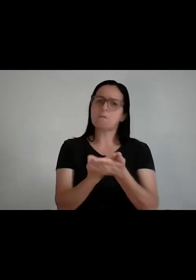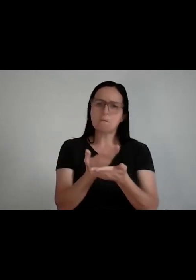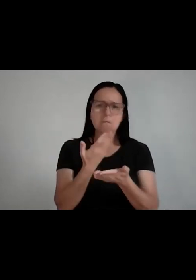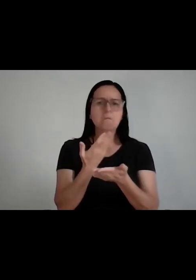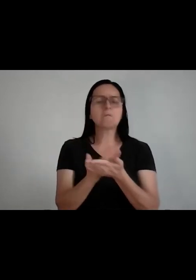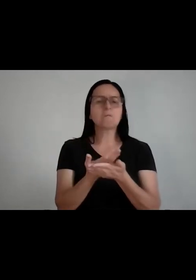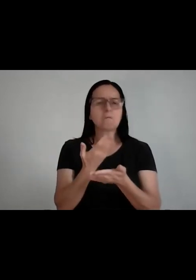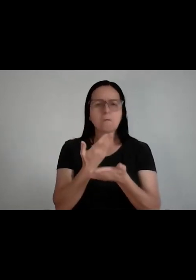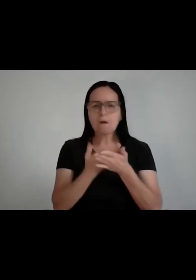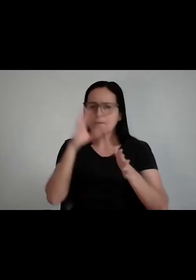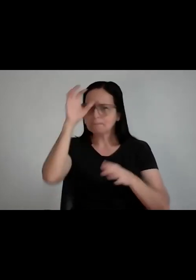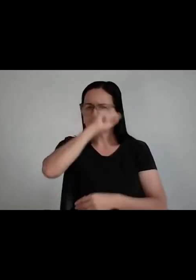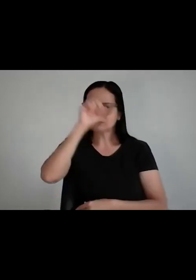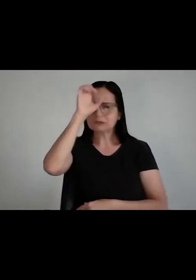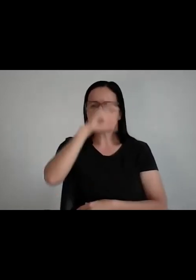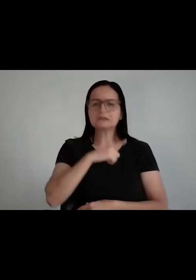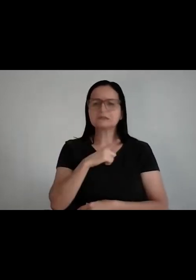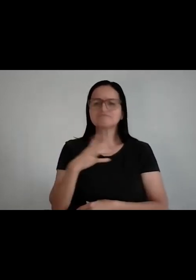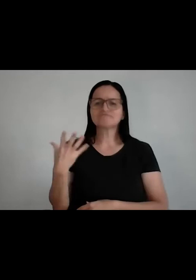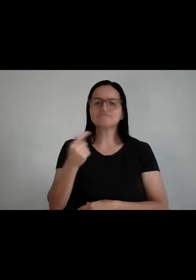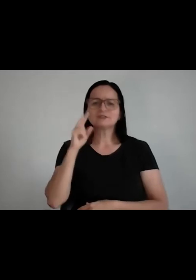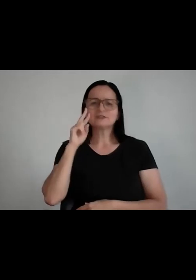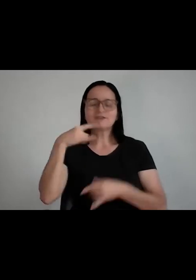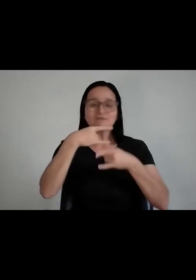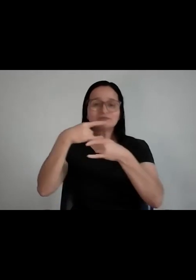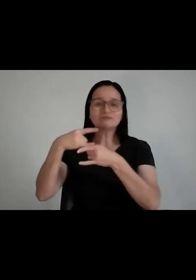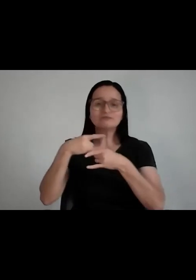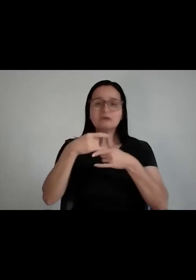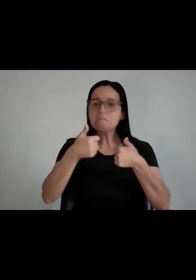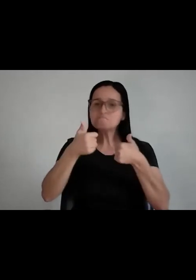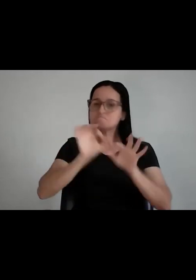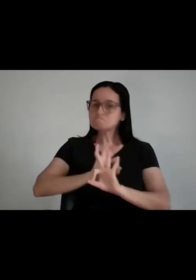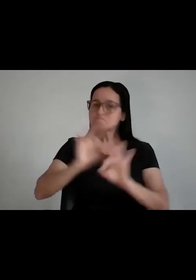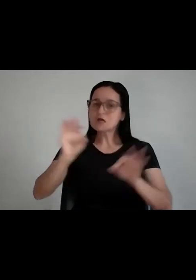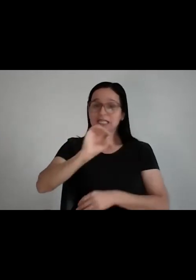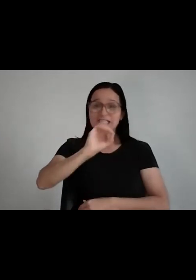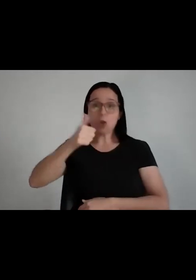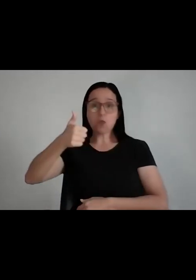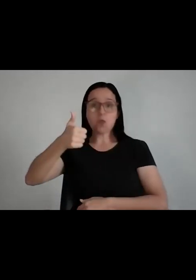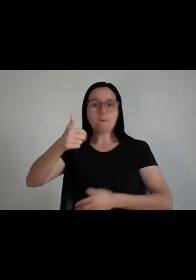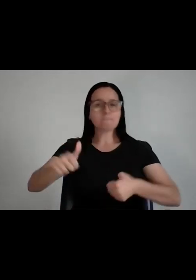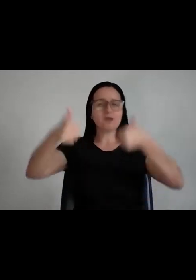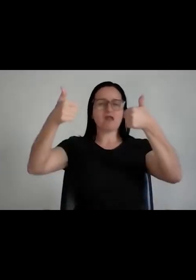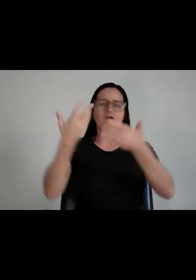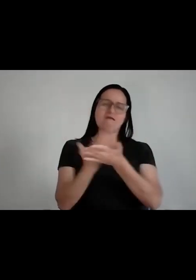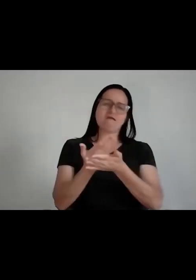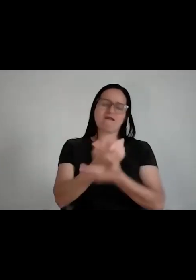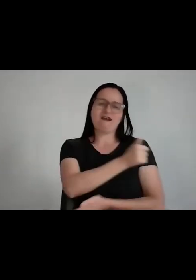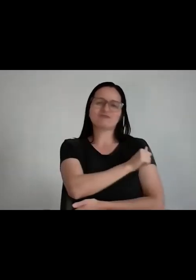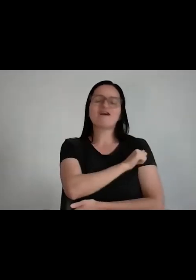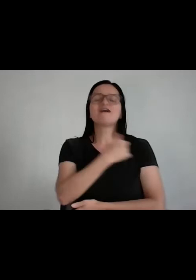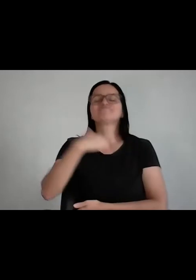Tenho certeza que todo mundo que está assistindo aqui é zero um da turma. É estar entre os melhores alunos, porque você já entendeu